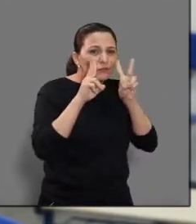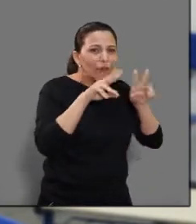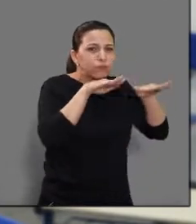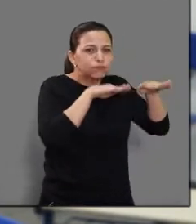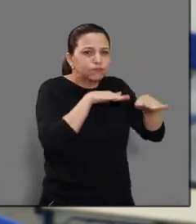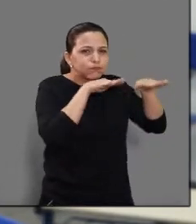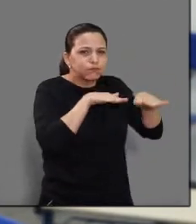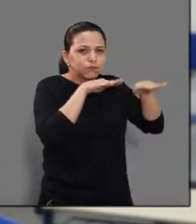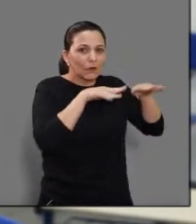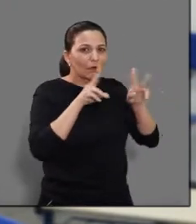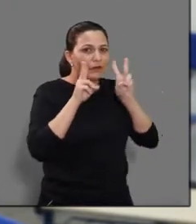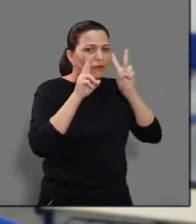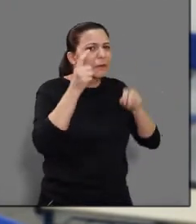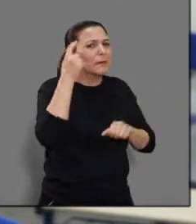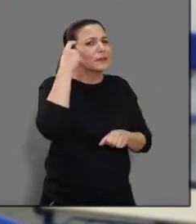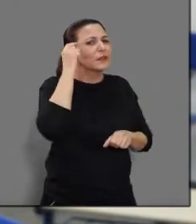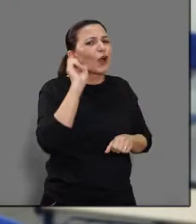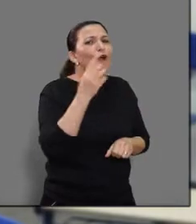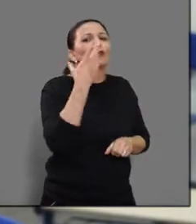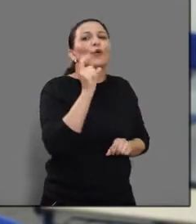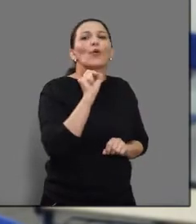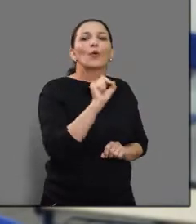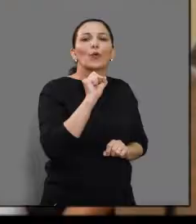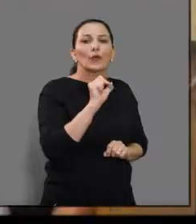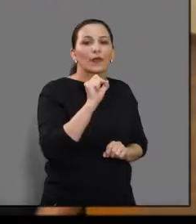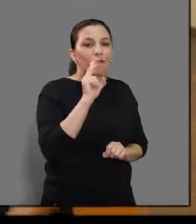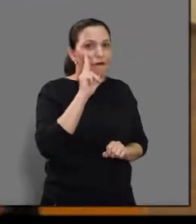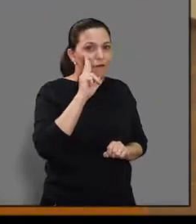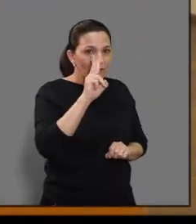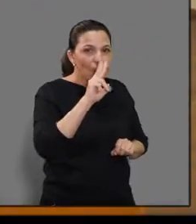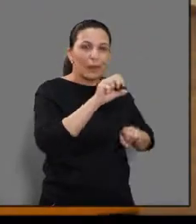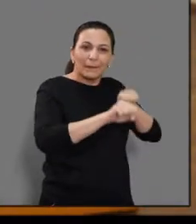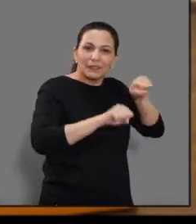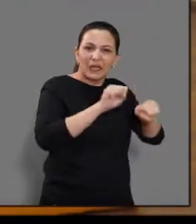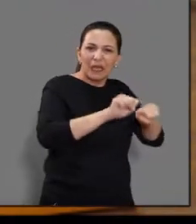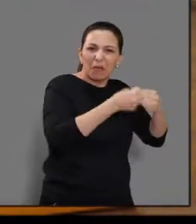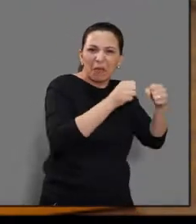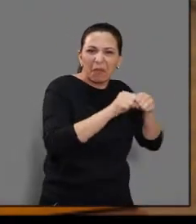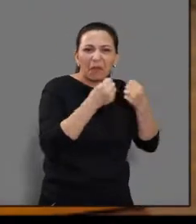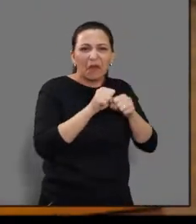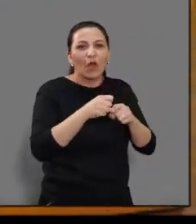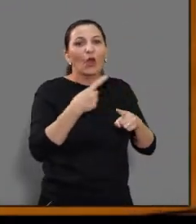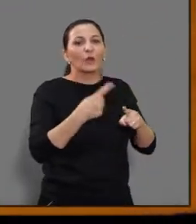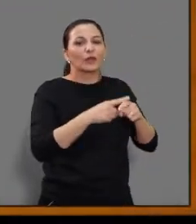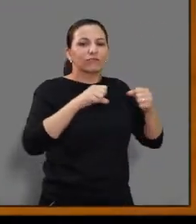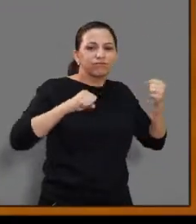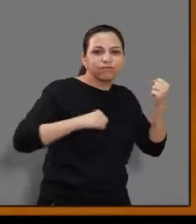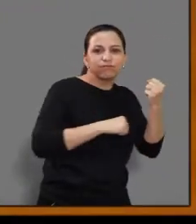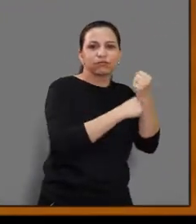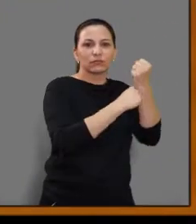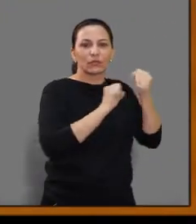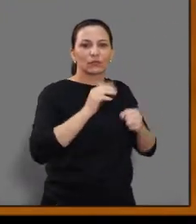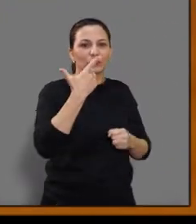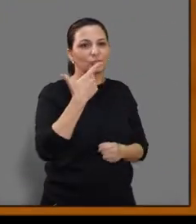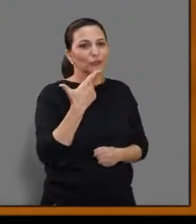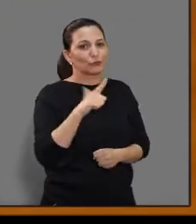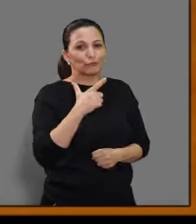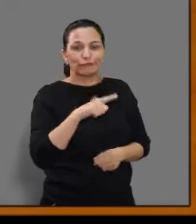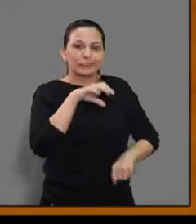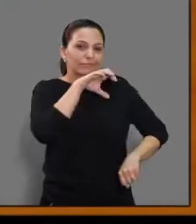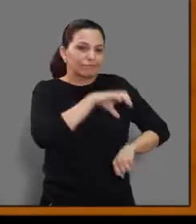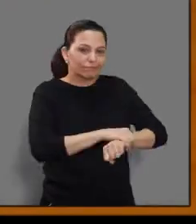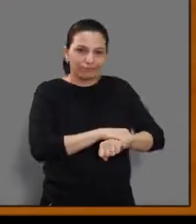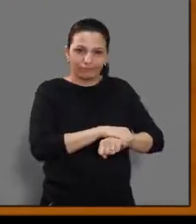toda torta, porque alguém bateu e não tem segurança. Para o vice-presidente da Câmara Municipal, Tenente Santana, vereador